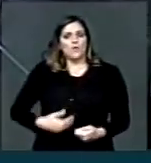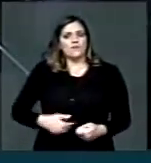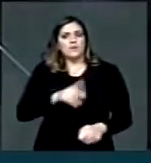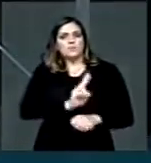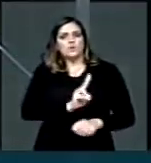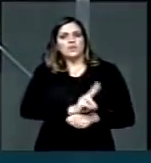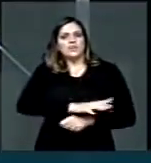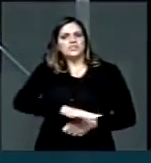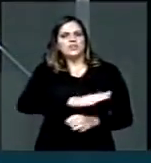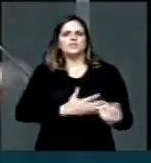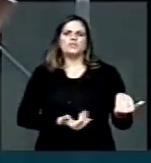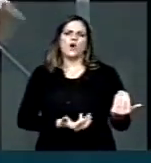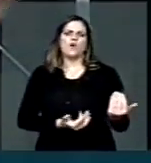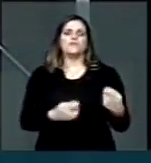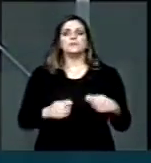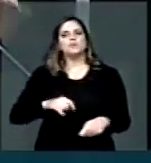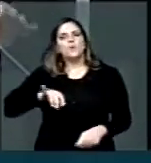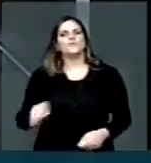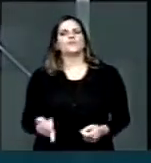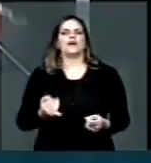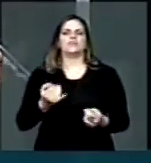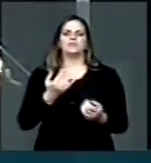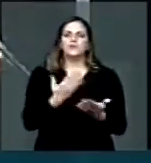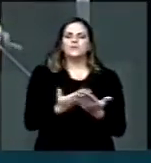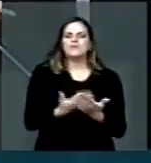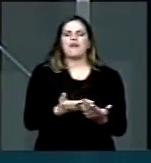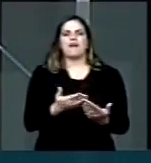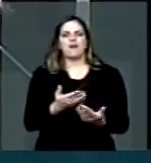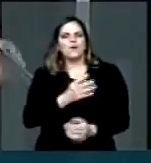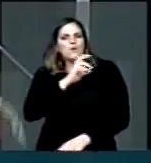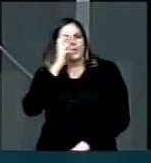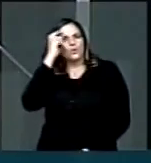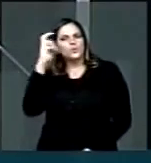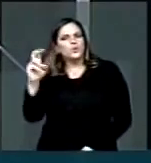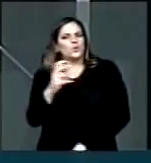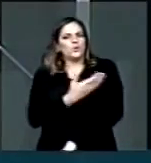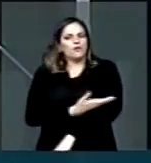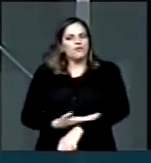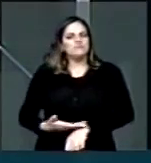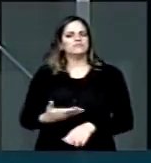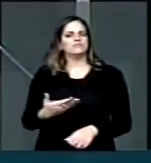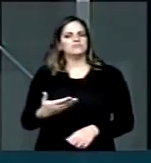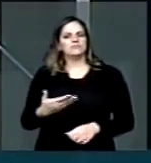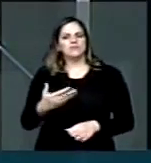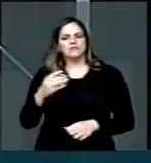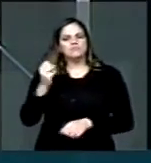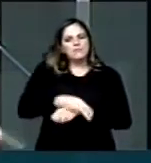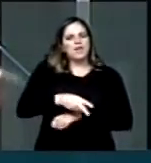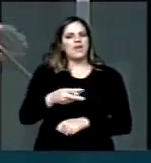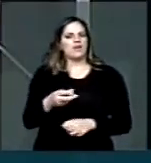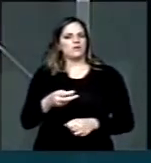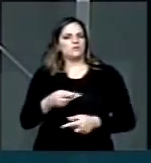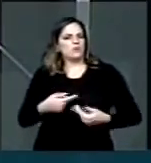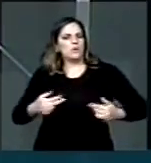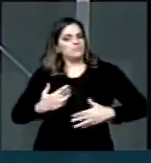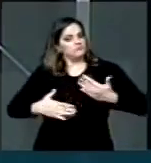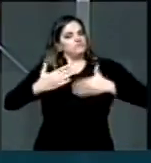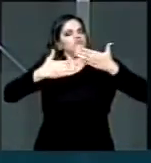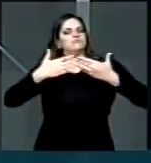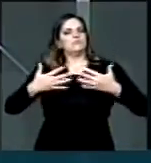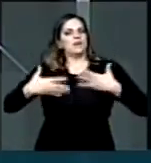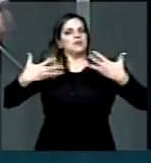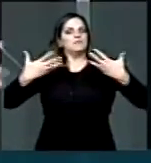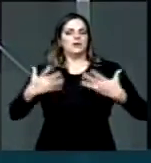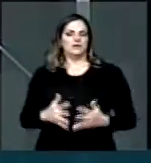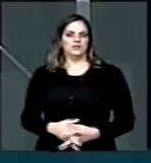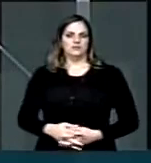eles oportunidades de educação, cultura, emprego e perspectivas de avanço social. Essa discussão,